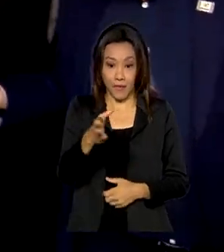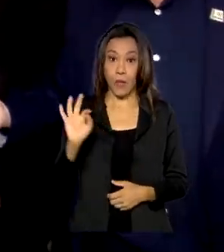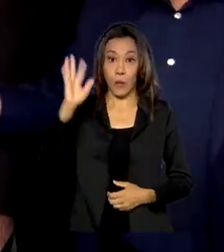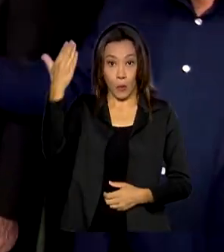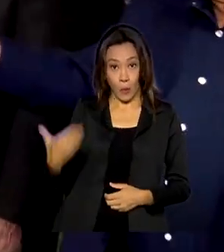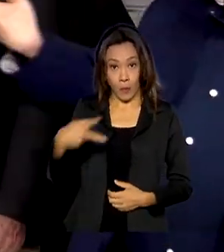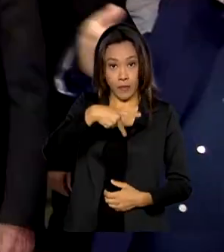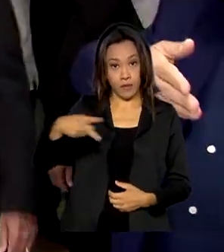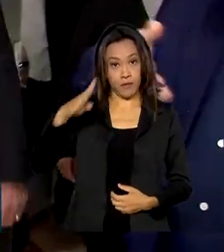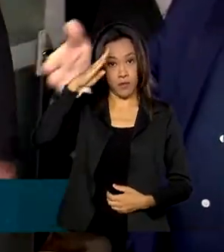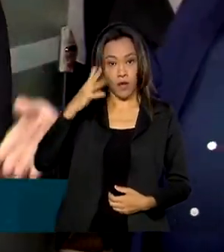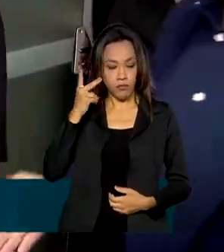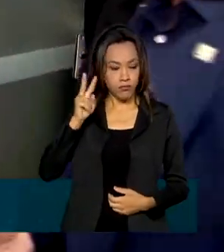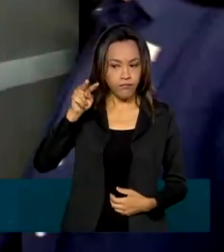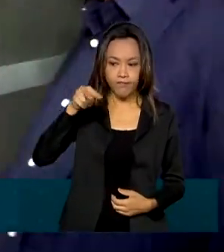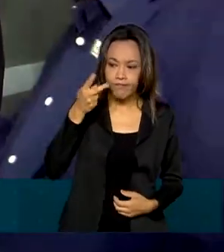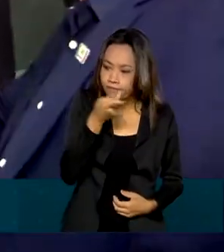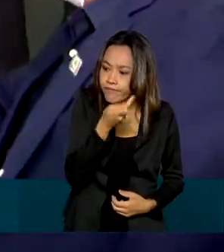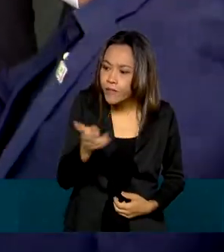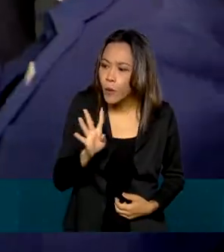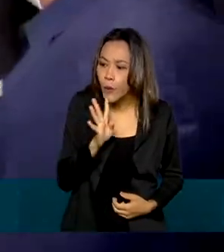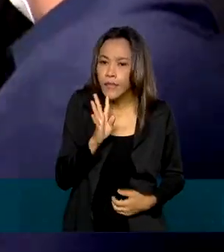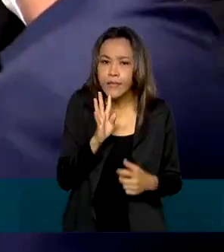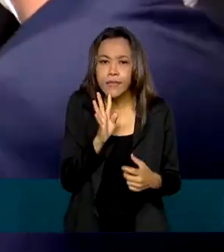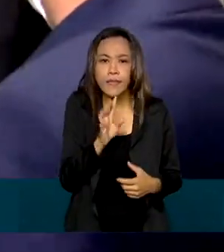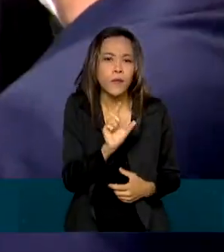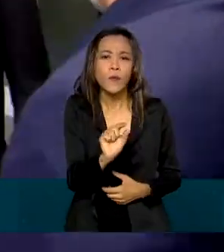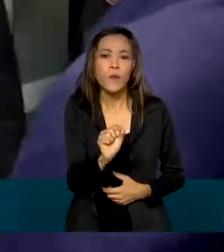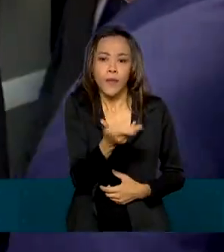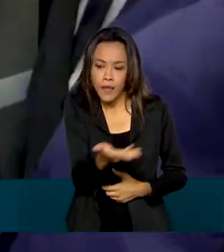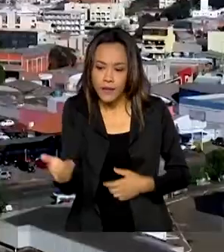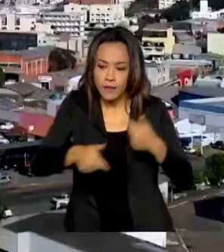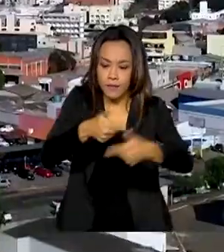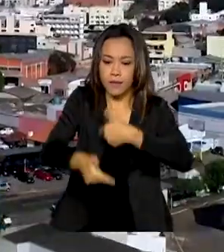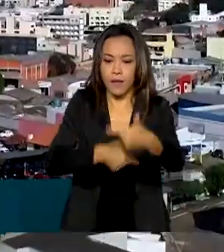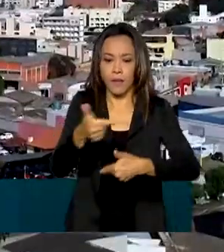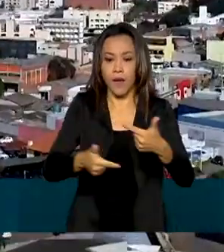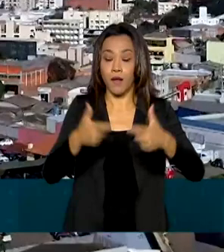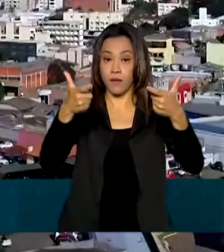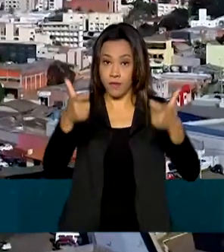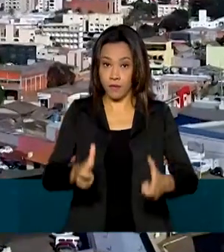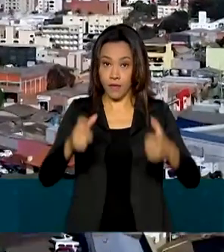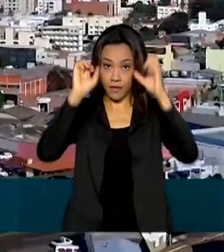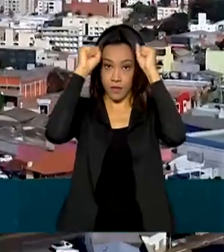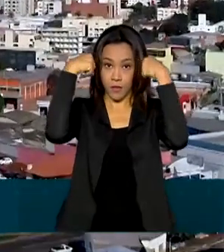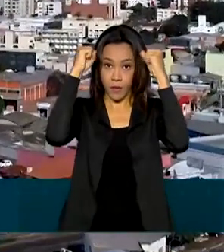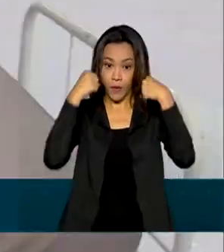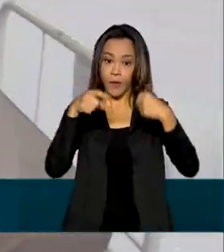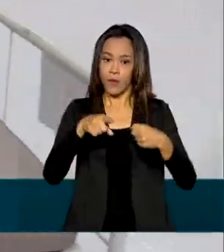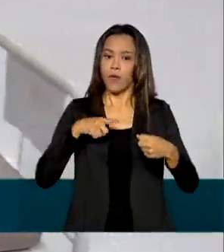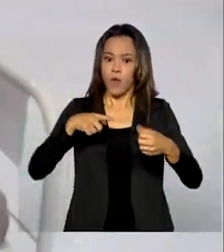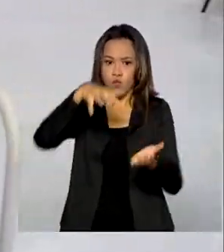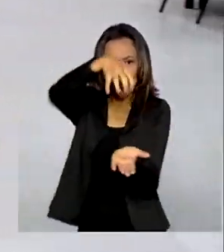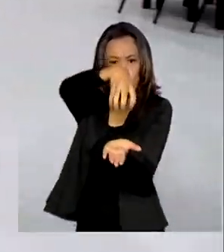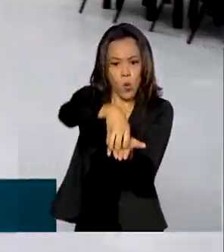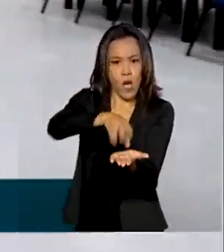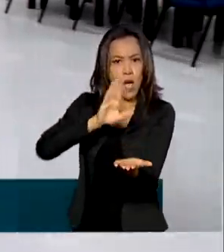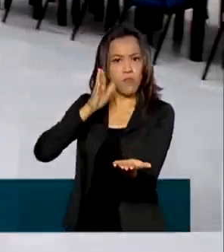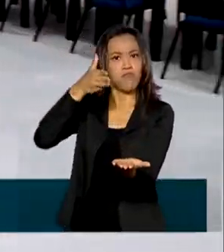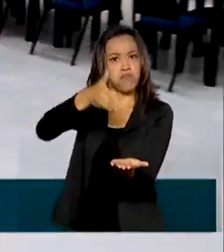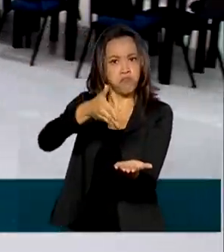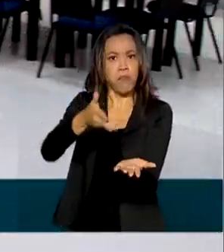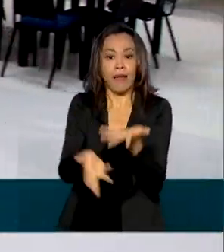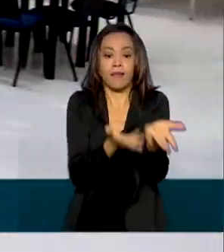conhecer de perto o trabalho de combate à Covid-19 realizado em Chapecó. A cidade montou um centro de tratamento avançado para